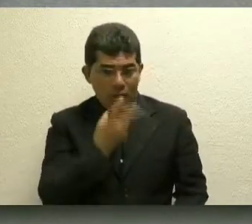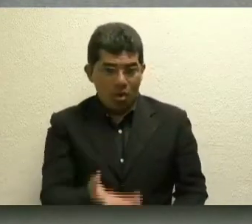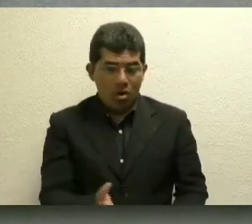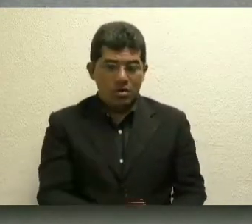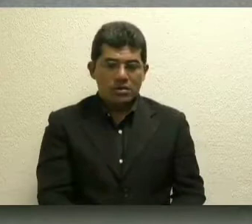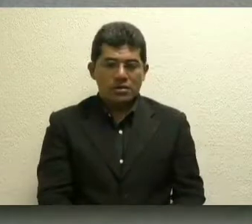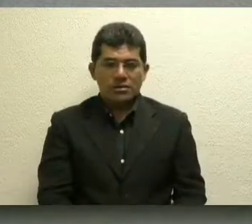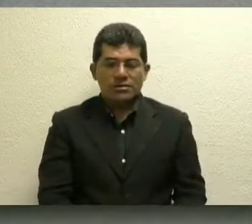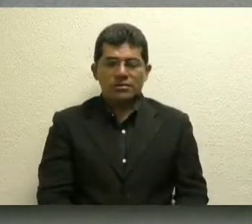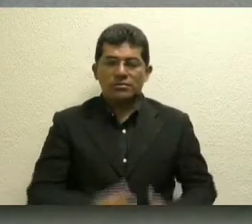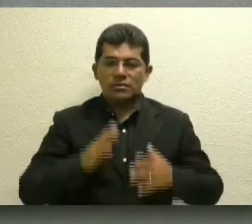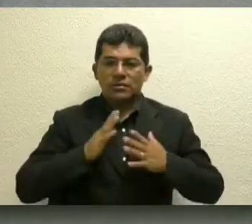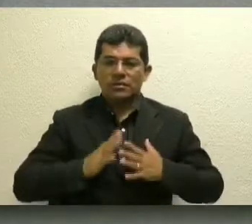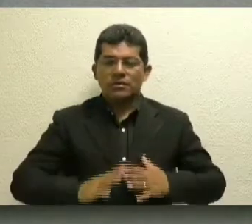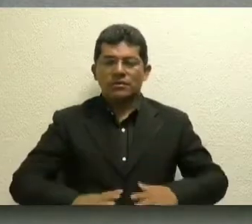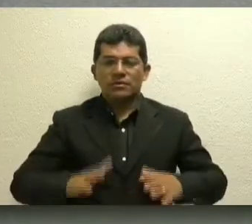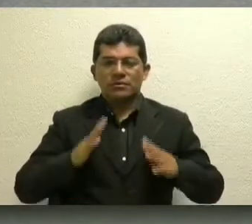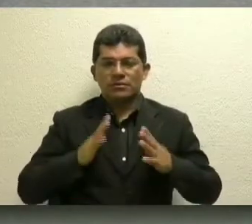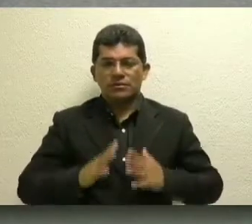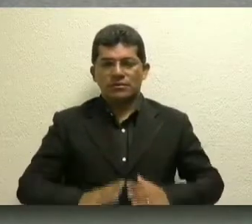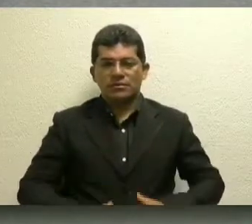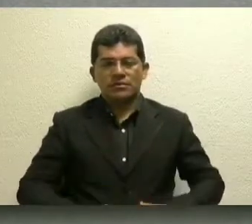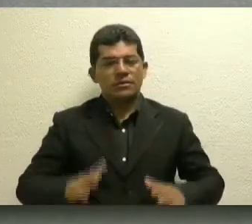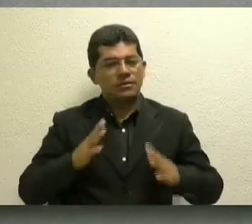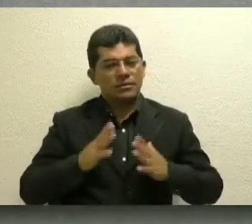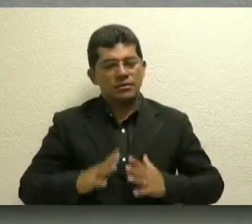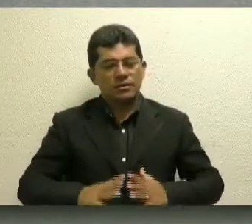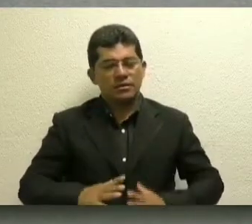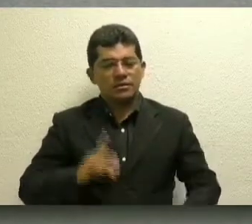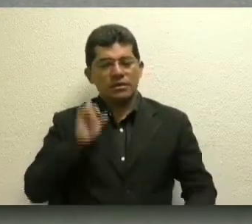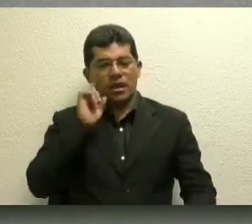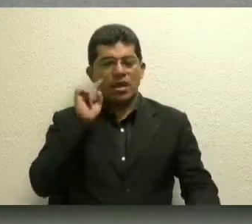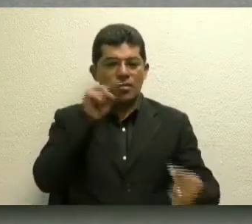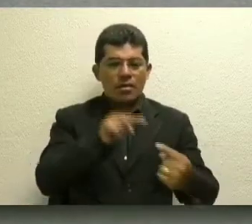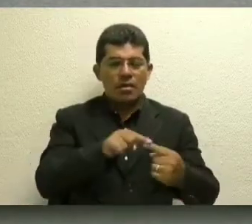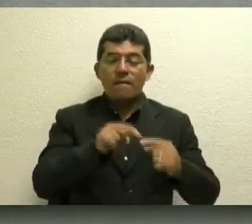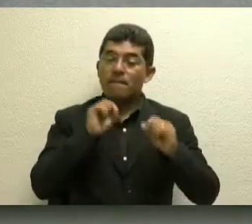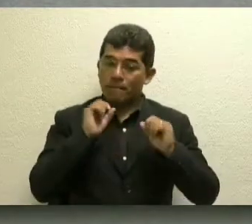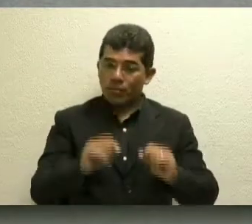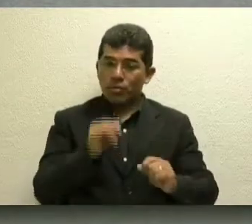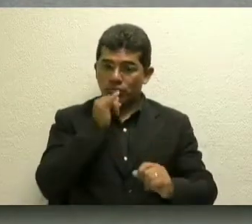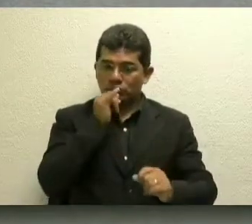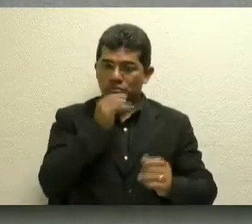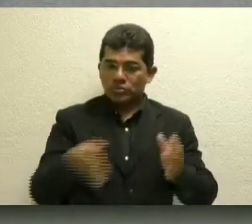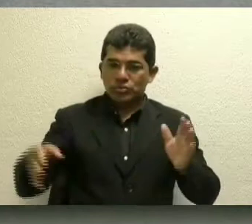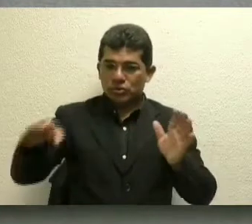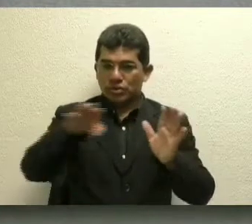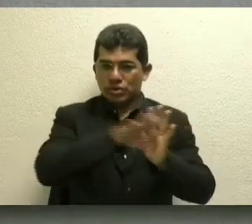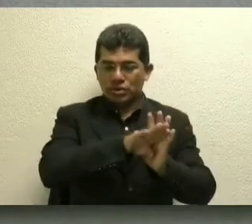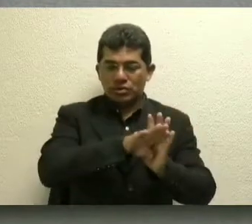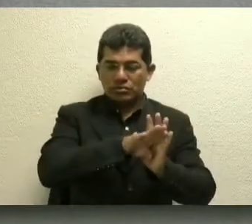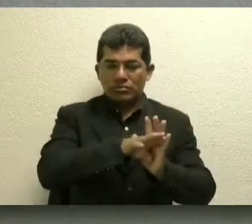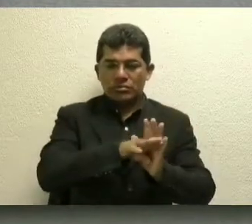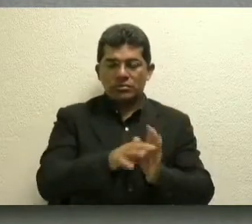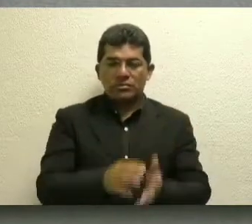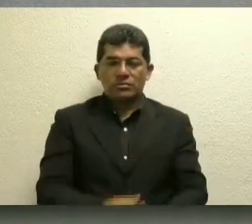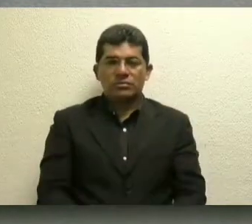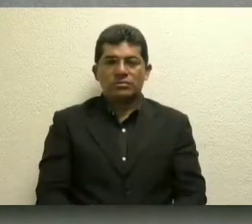Isso me acalmou, isso me ajudou a me alinhar para poder atingir o máximo do meu potencial.